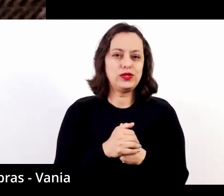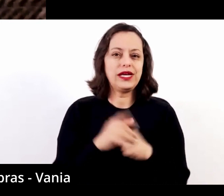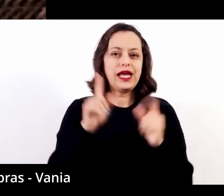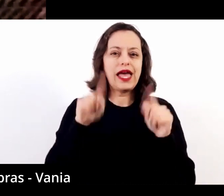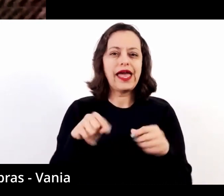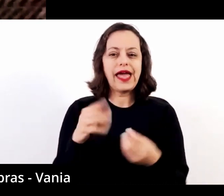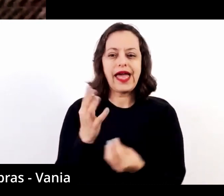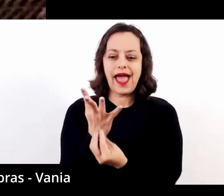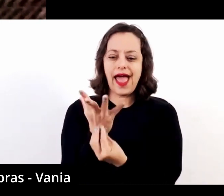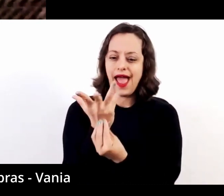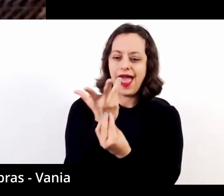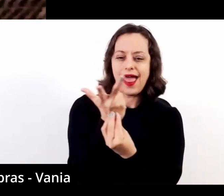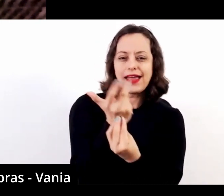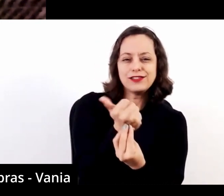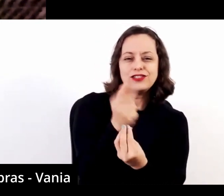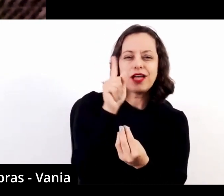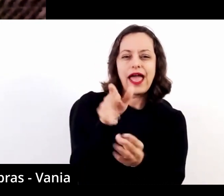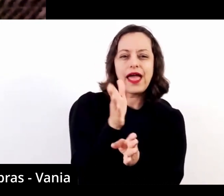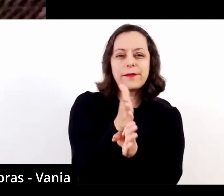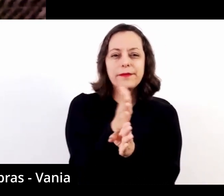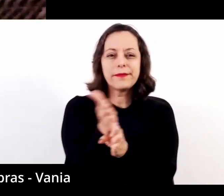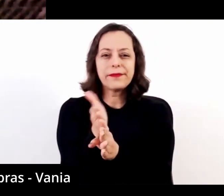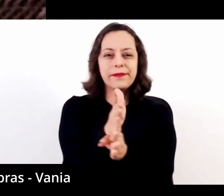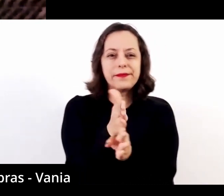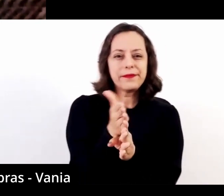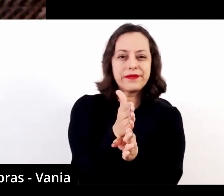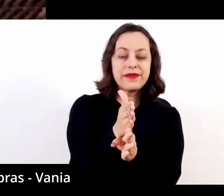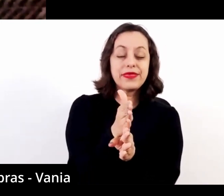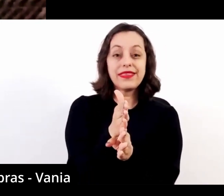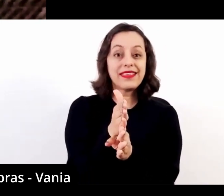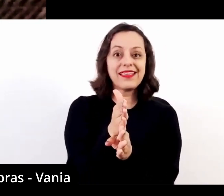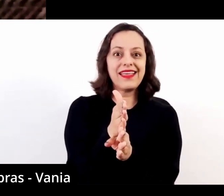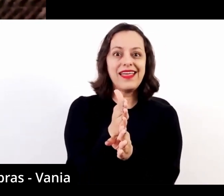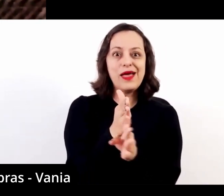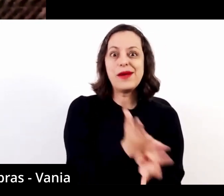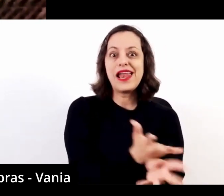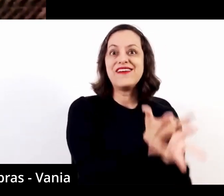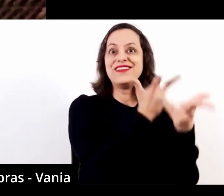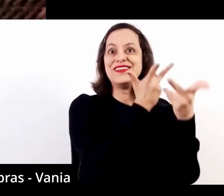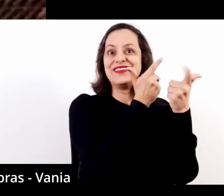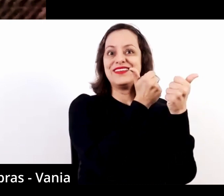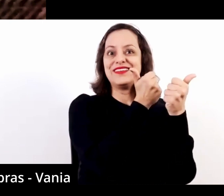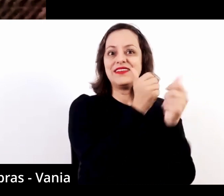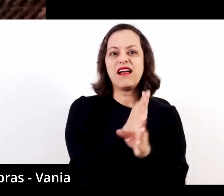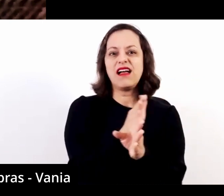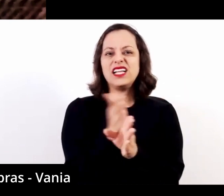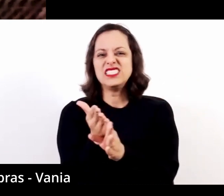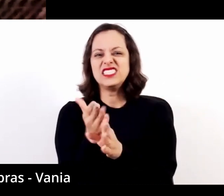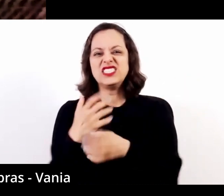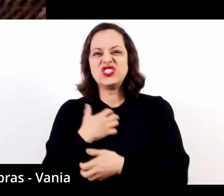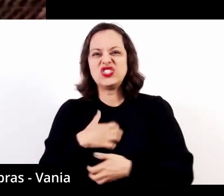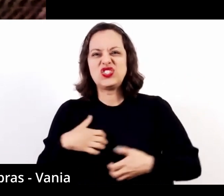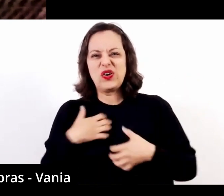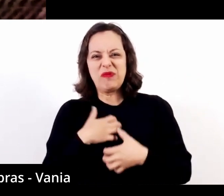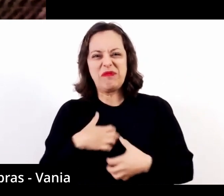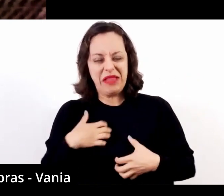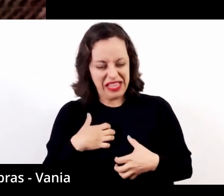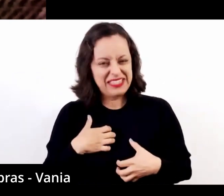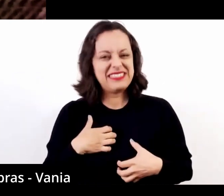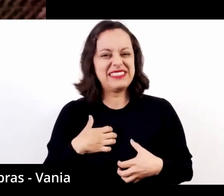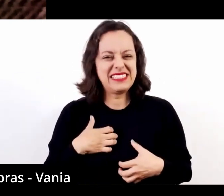paradoxo da arte como um fazer, ao mesmo tempo, glorioso e tormenta,